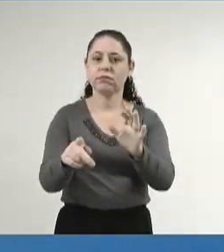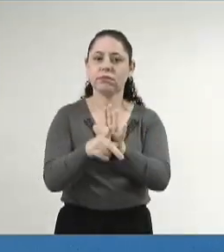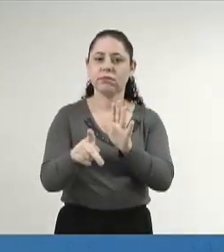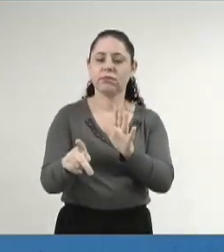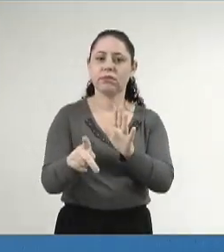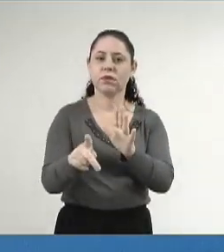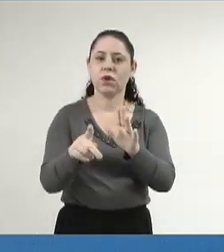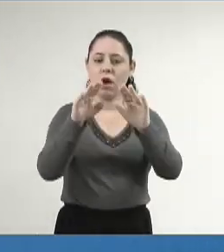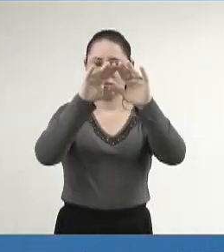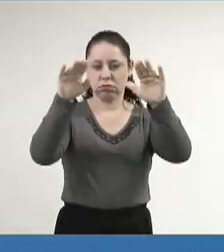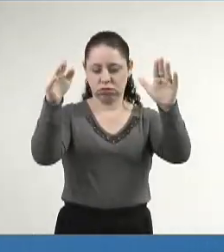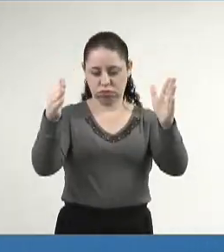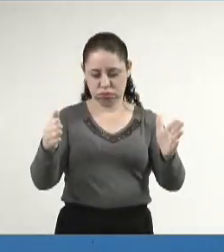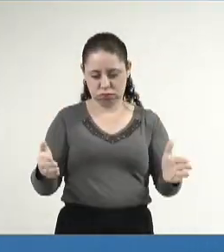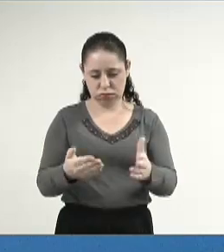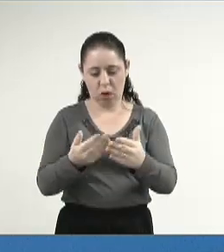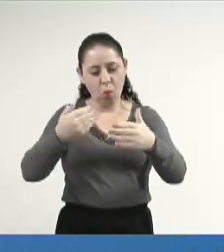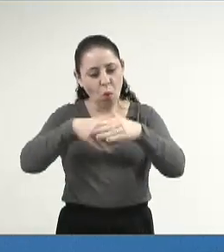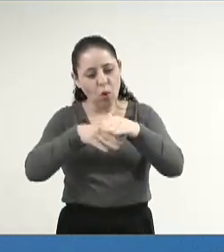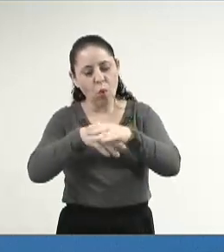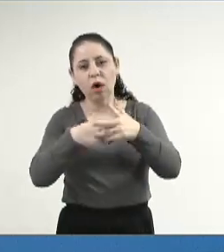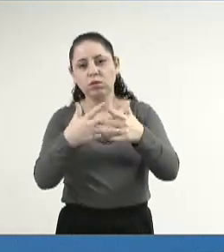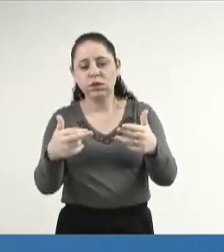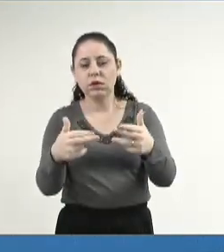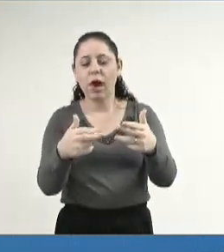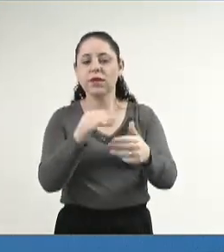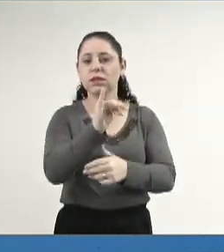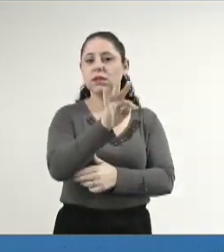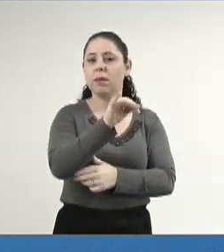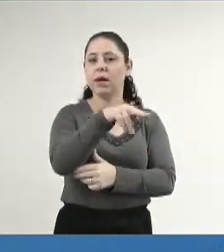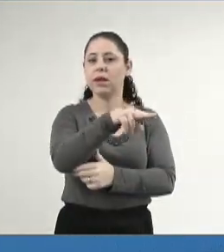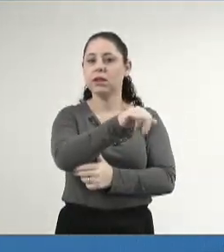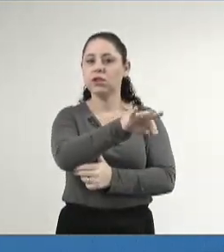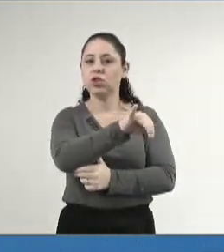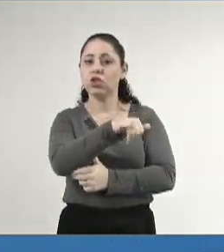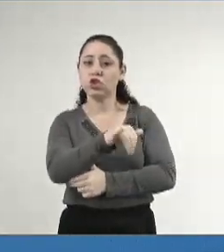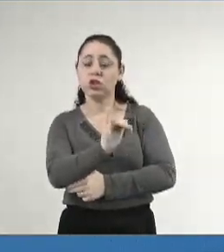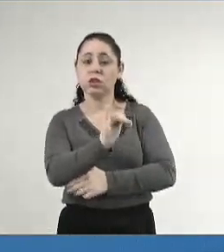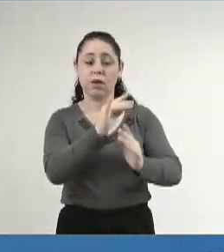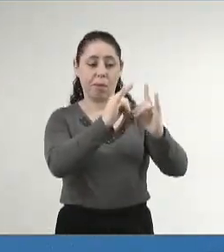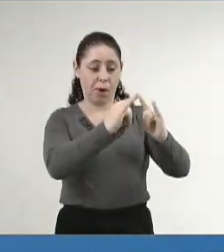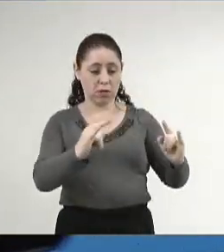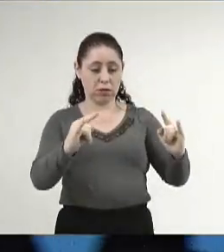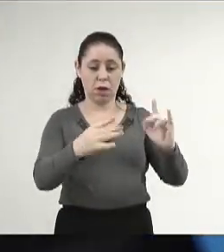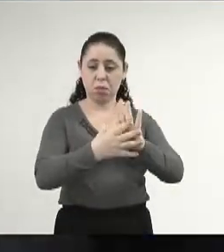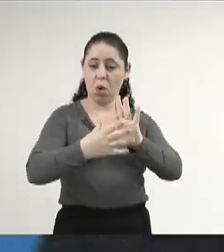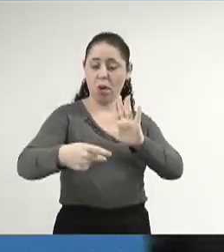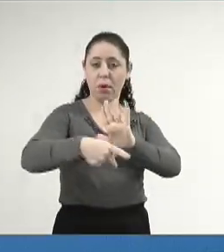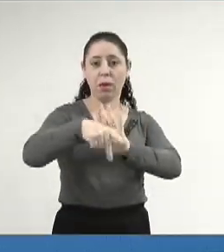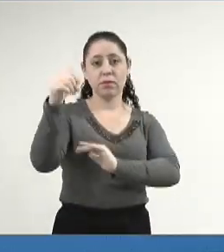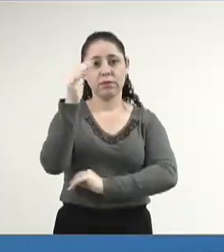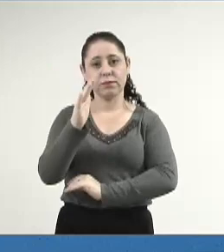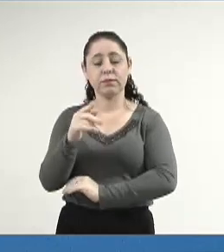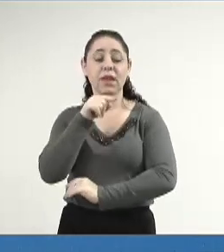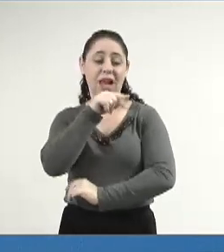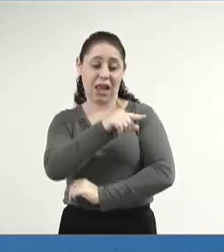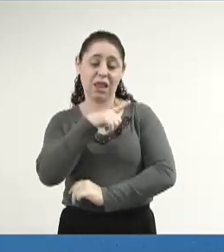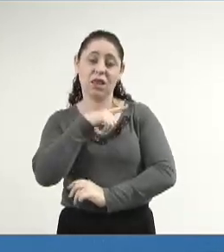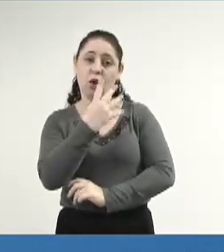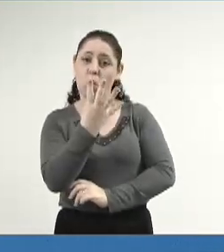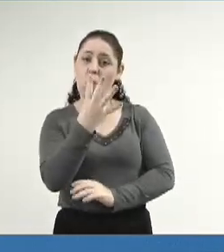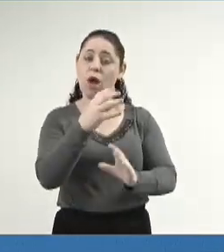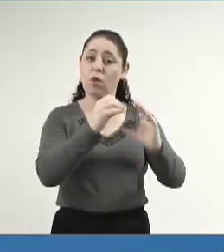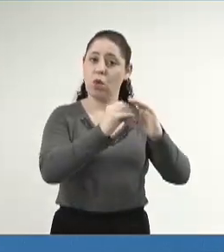armazéns granelheiros lá da Itamaraty, que é modelo de assentamento para o Brasil, para que lá que tem quatro